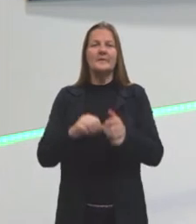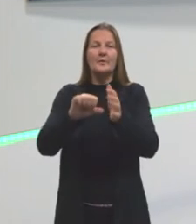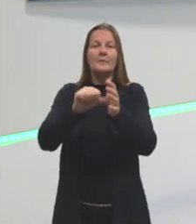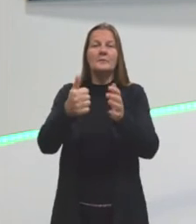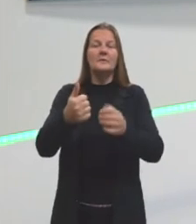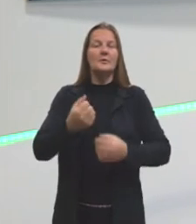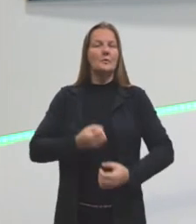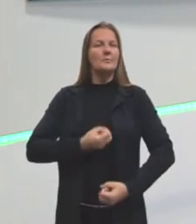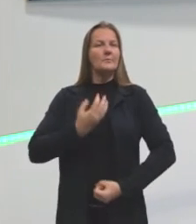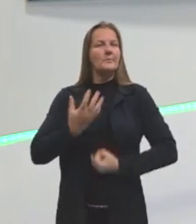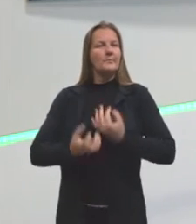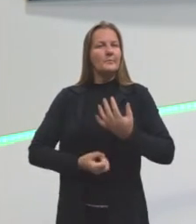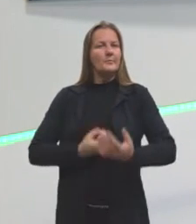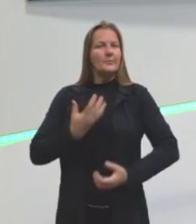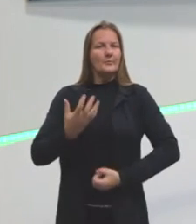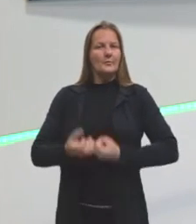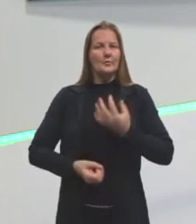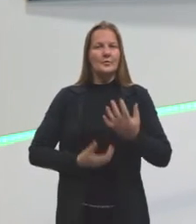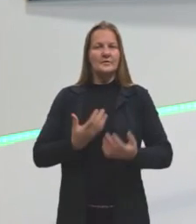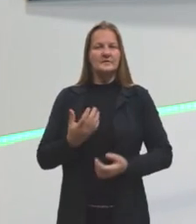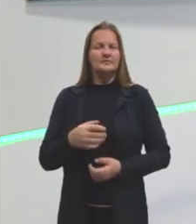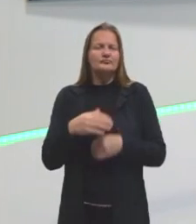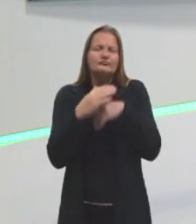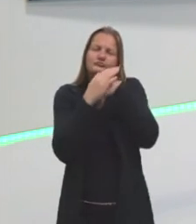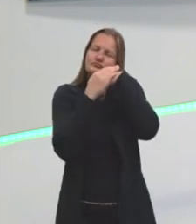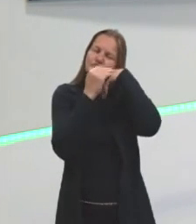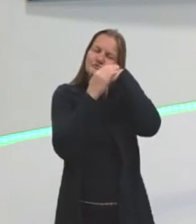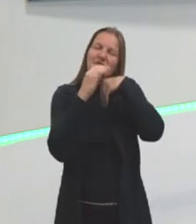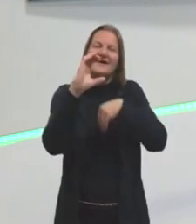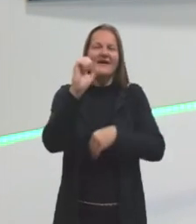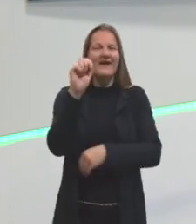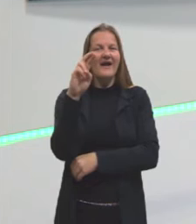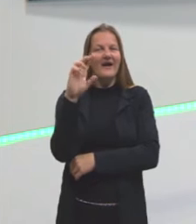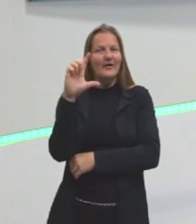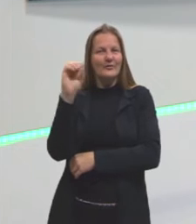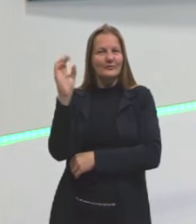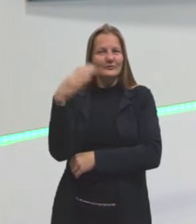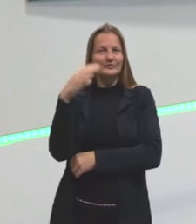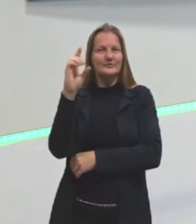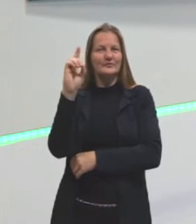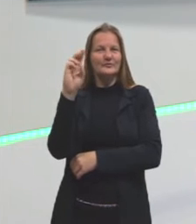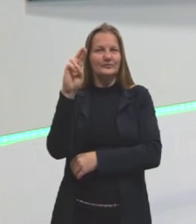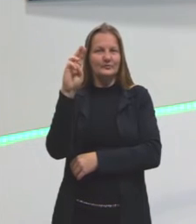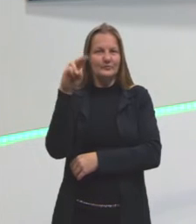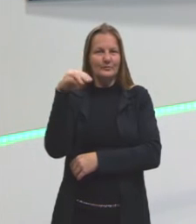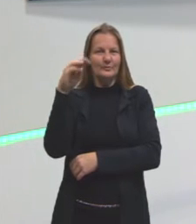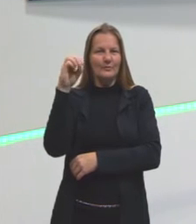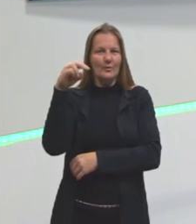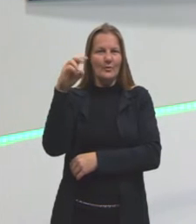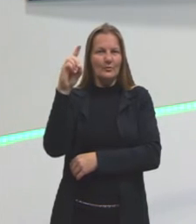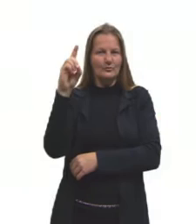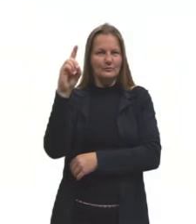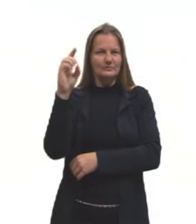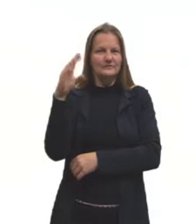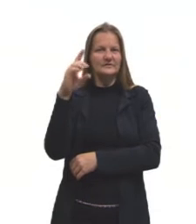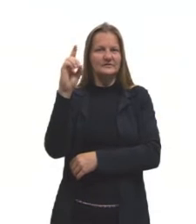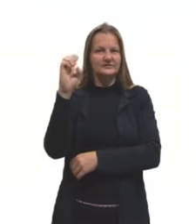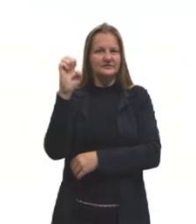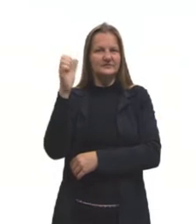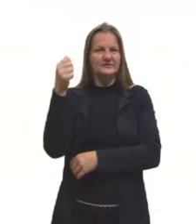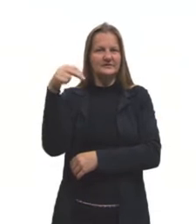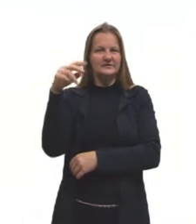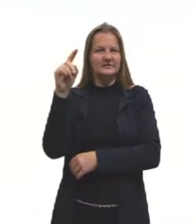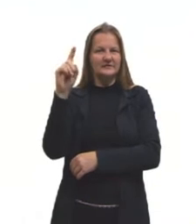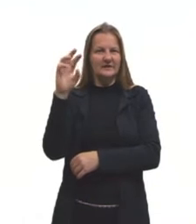deles é uma poesia do nosso querido Carlos Drummond de Andrade. Aqui no cantinho vocês têm uma foto dele, para quem não conhece.